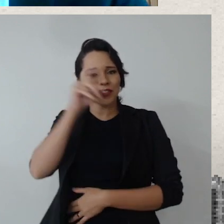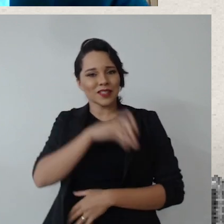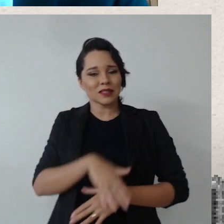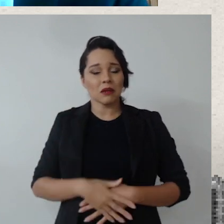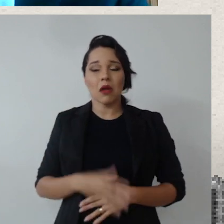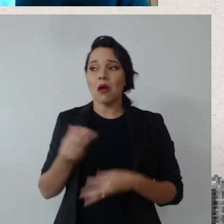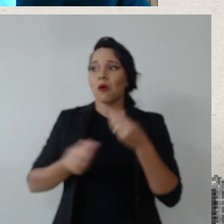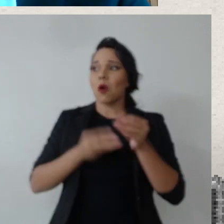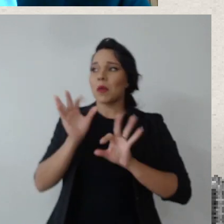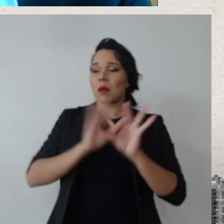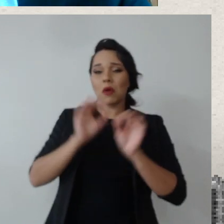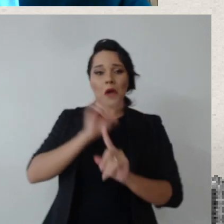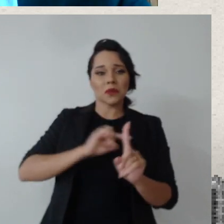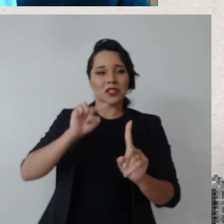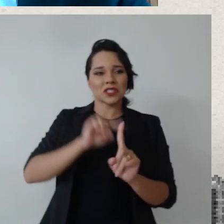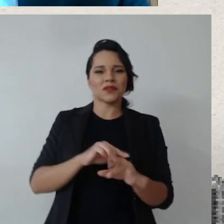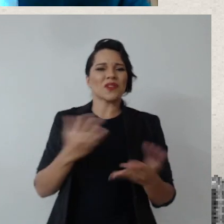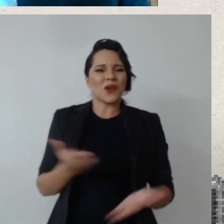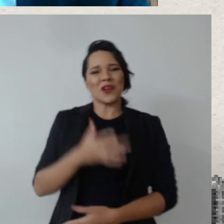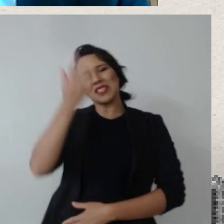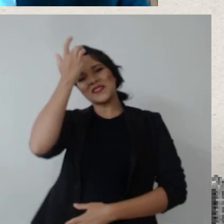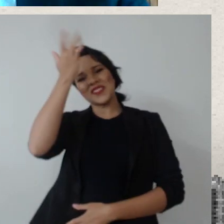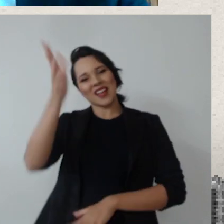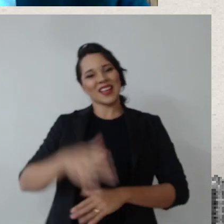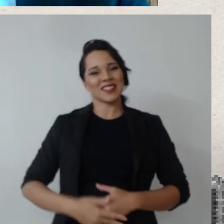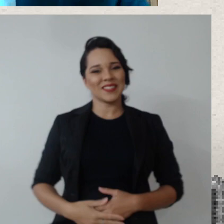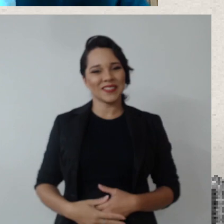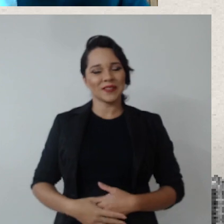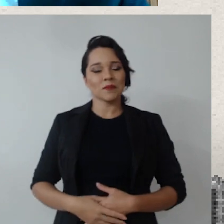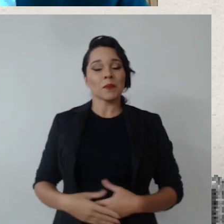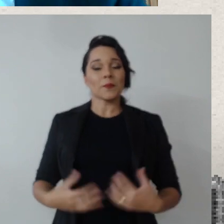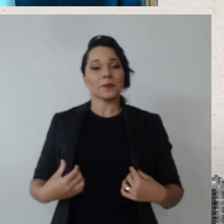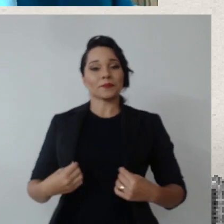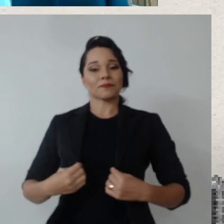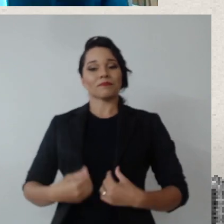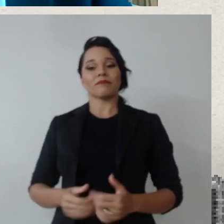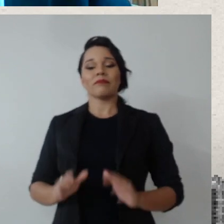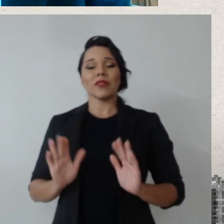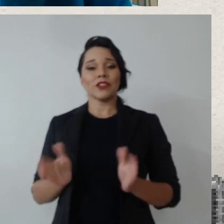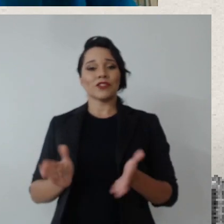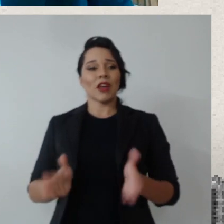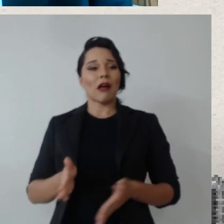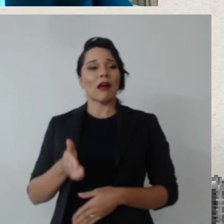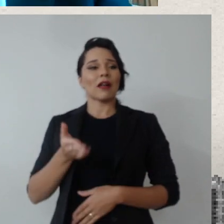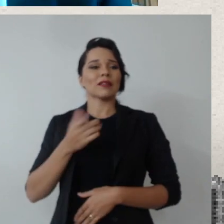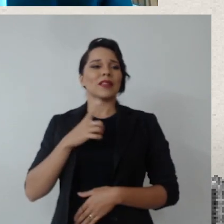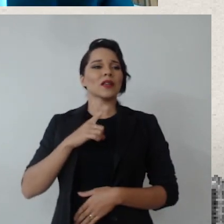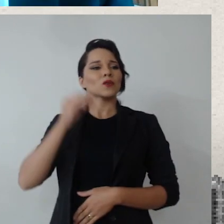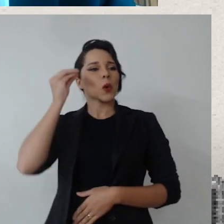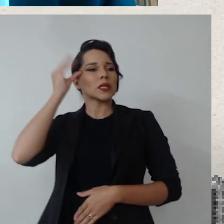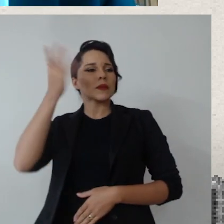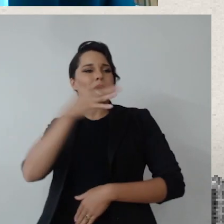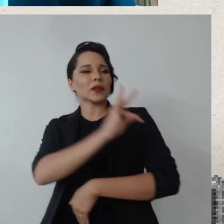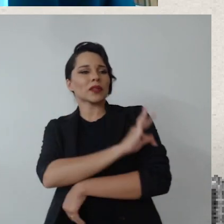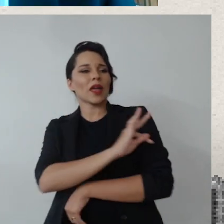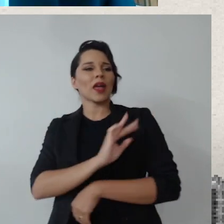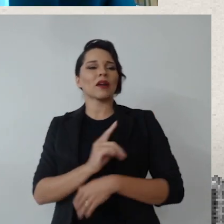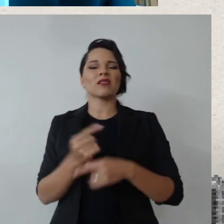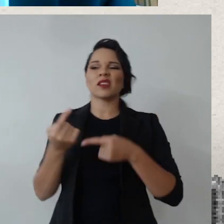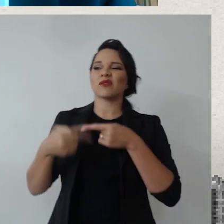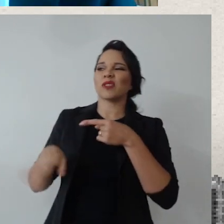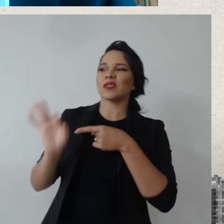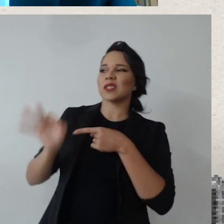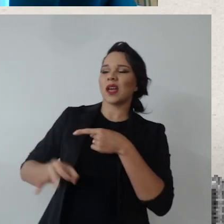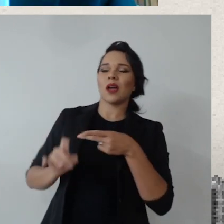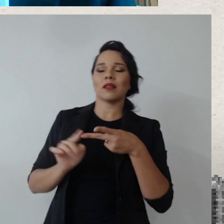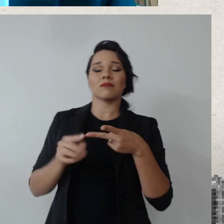a construção da meta, hoje a gente já tem tanta facilidade, a gente já sabe, né, de, tem todo desconhecimento técnico, aquilo que não